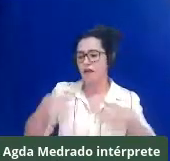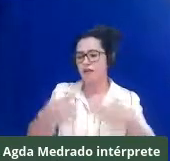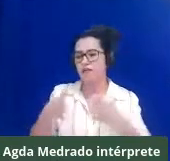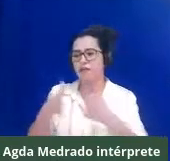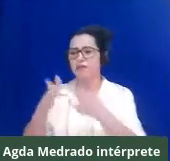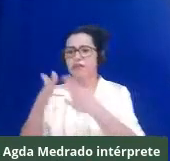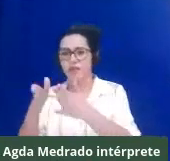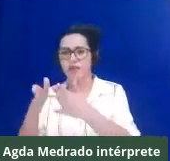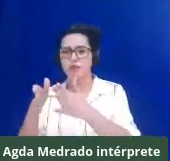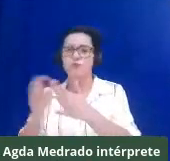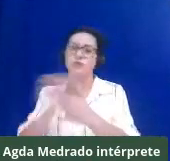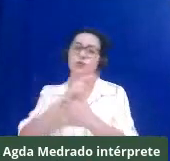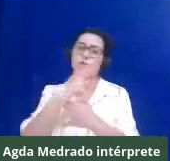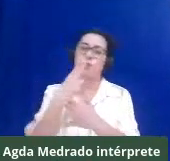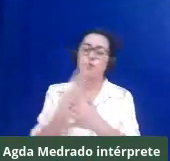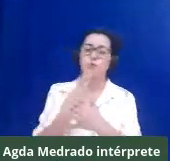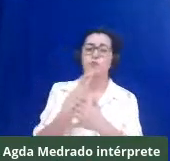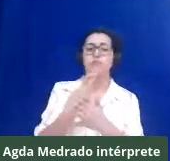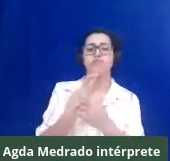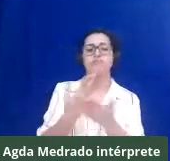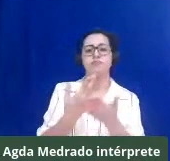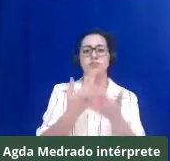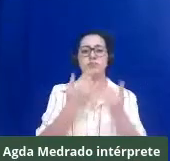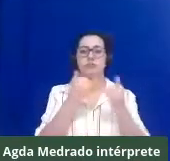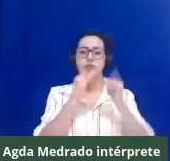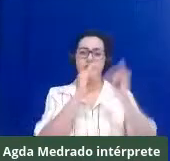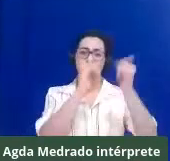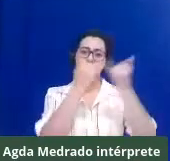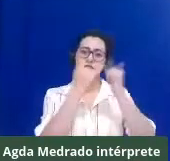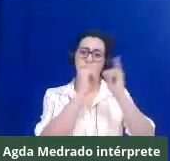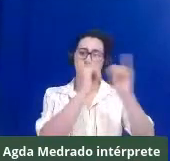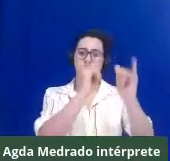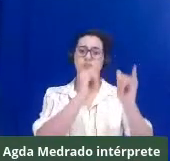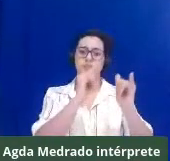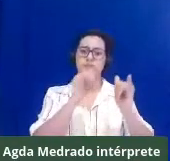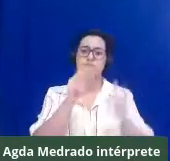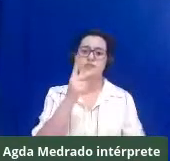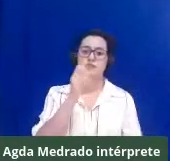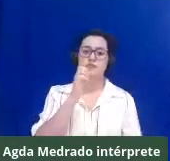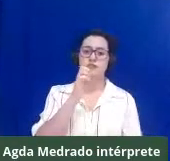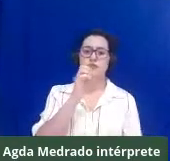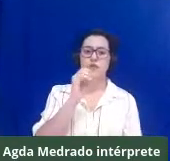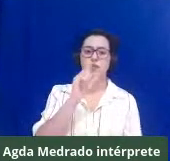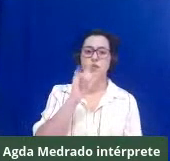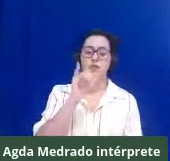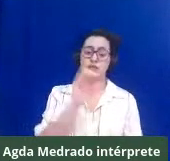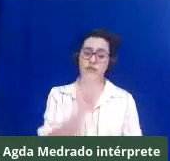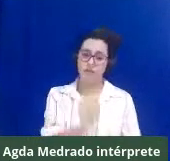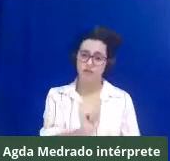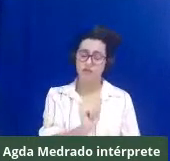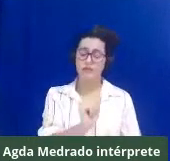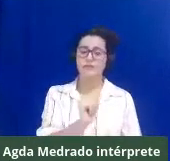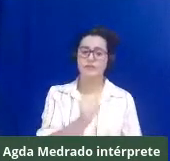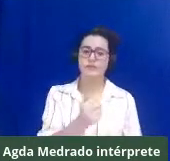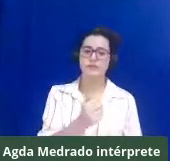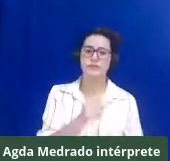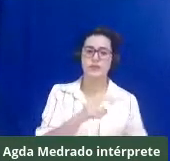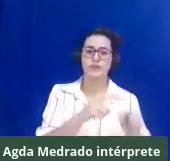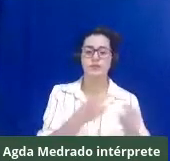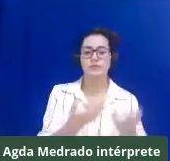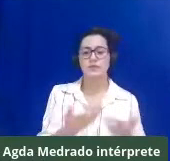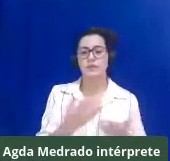física da energia eólica. Um outro ponto de grande conflito ao meio ambiente, através da atuação do Estado,